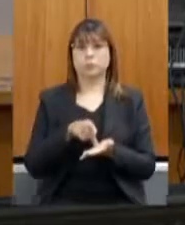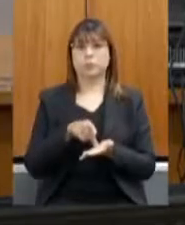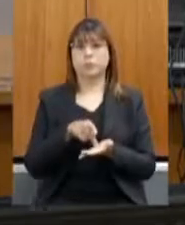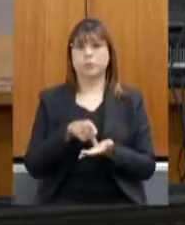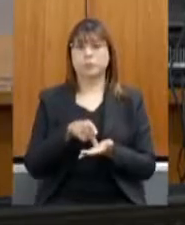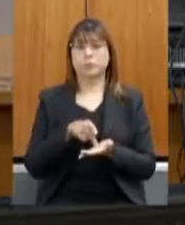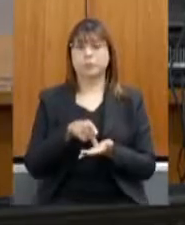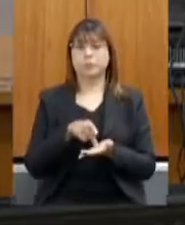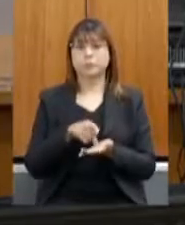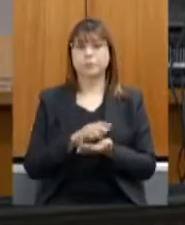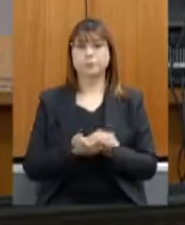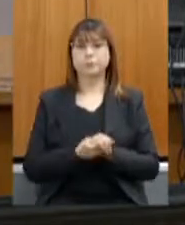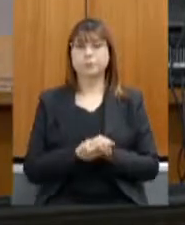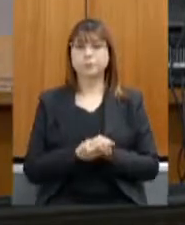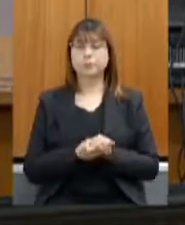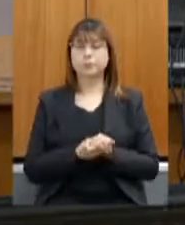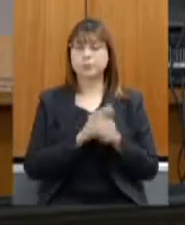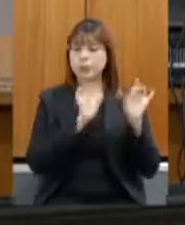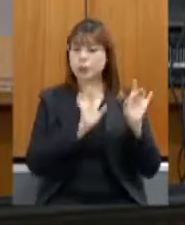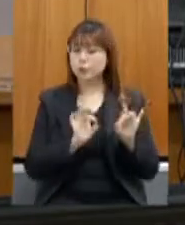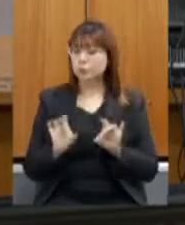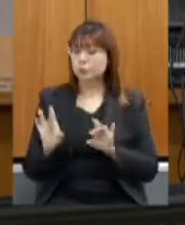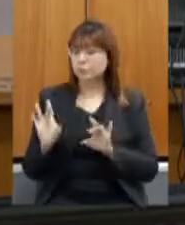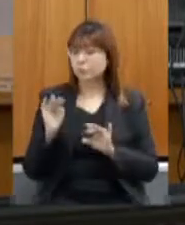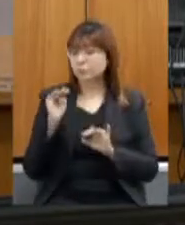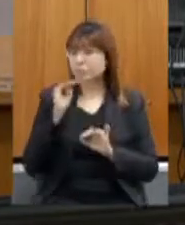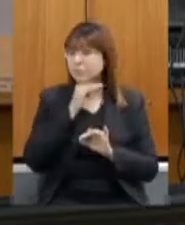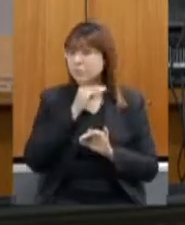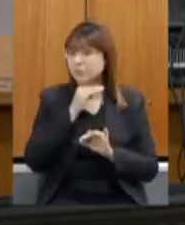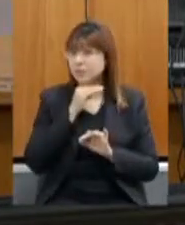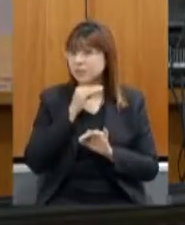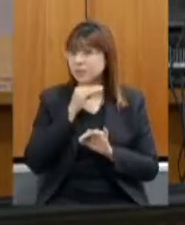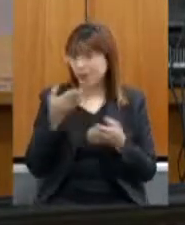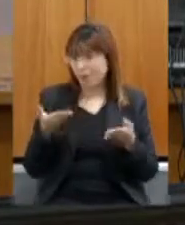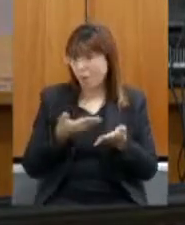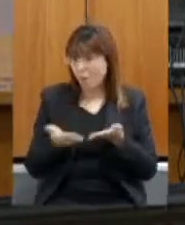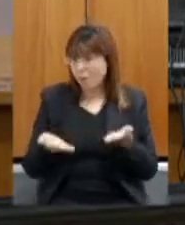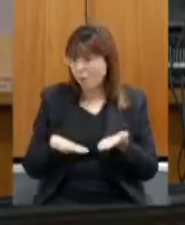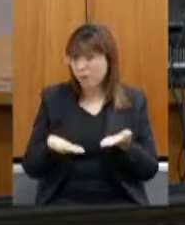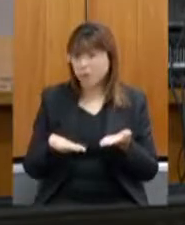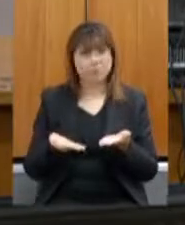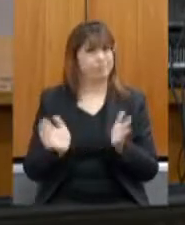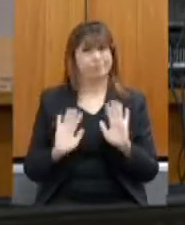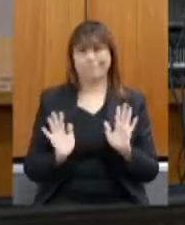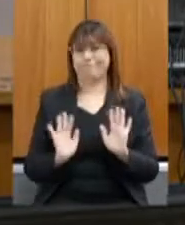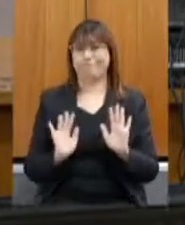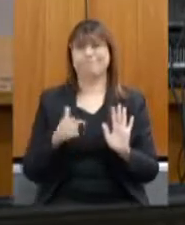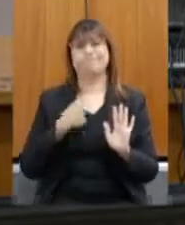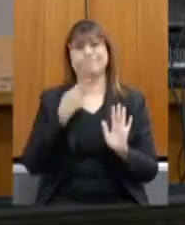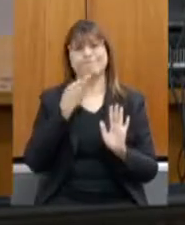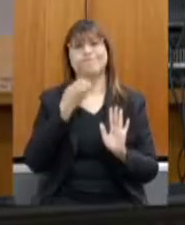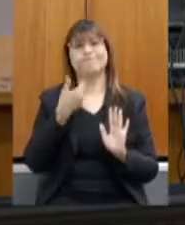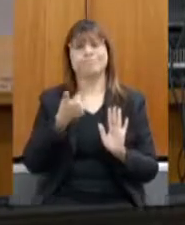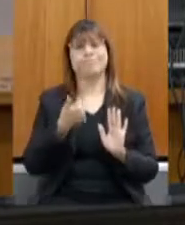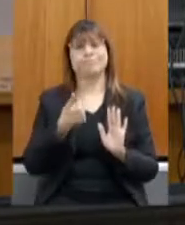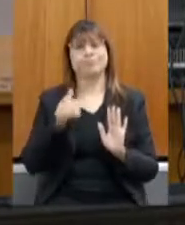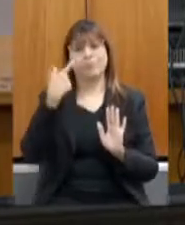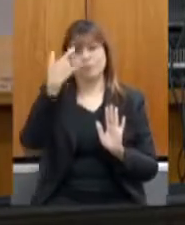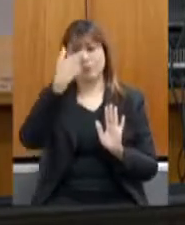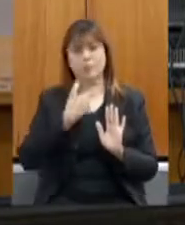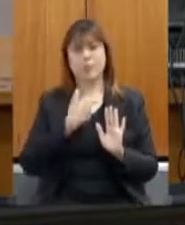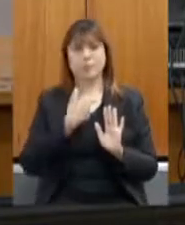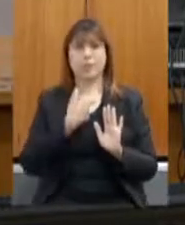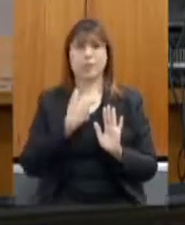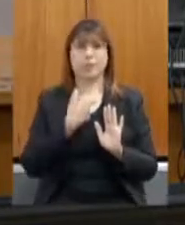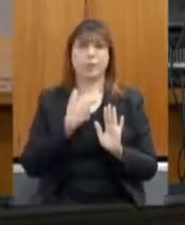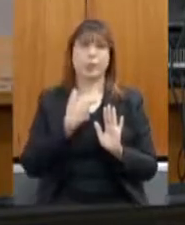E no dia a dia o que a gente vê, e não é de hoje, eu falo isso muito bem, eu não sou parlamentar que